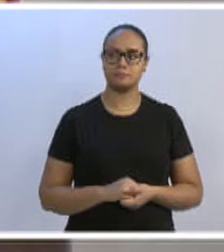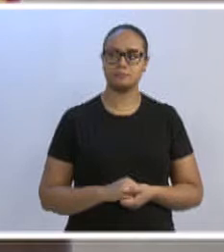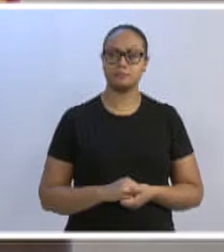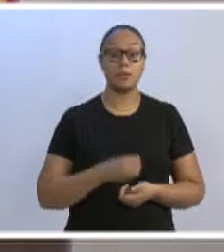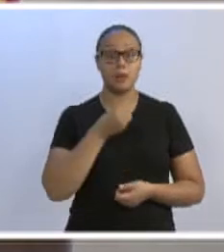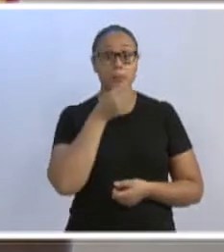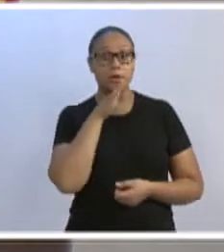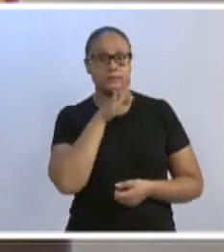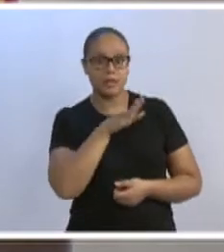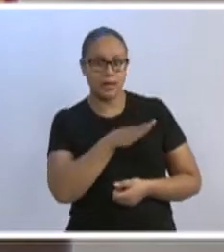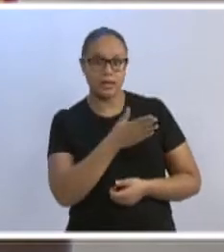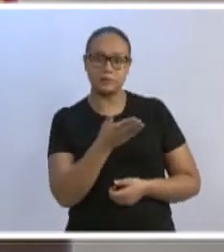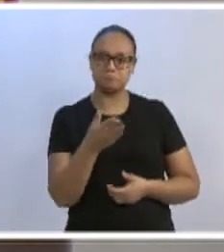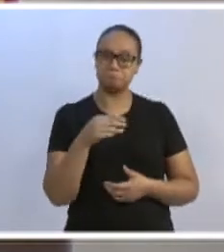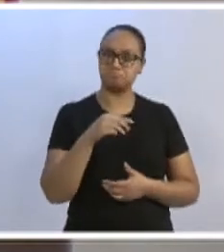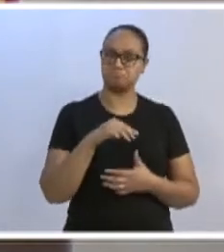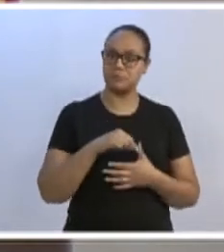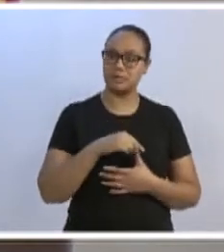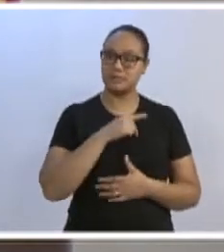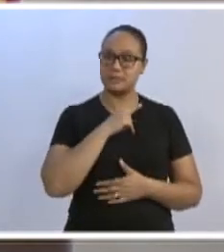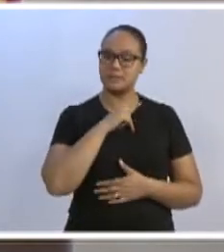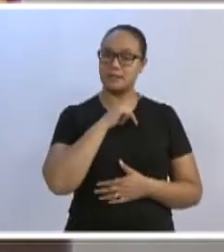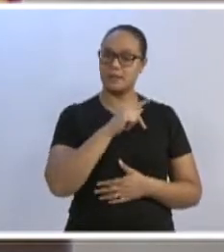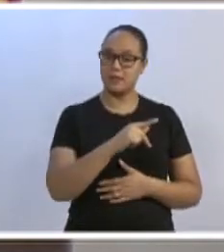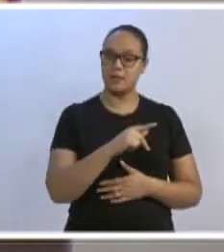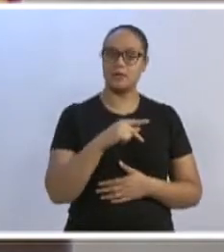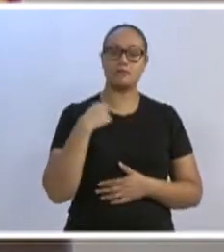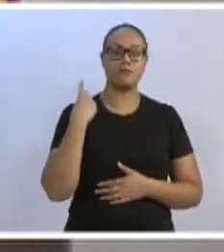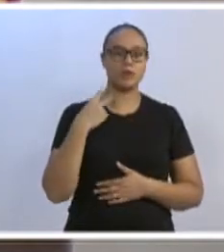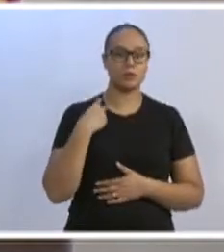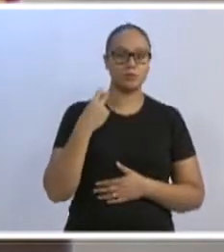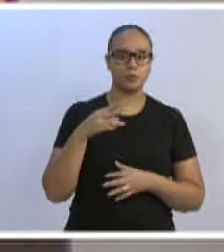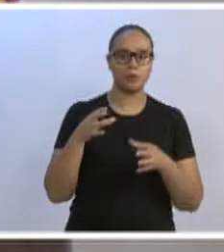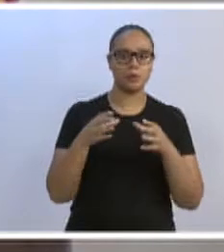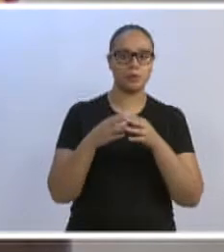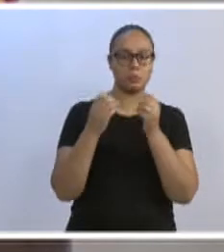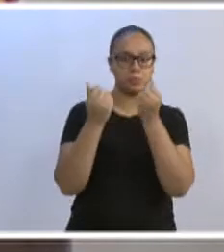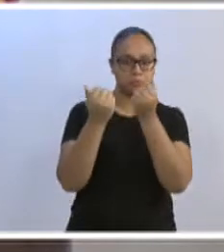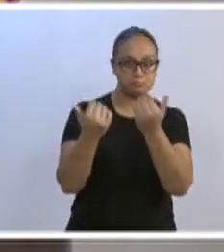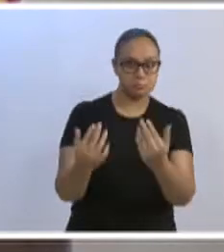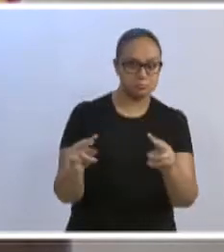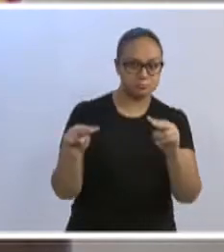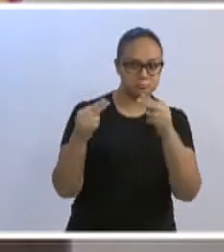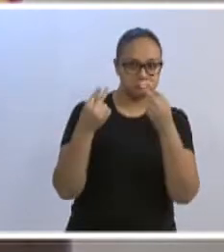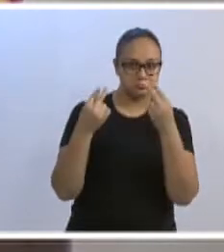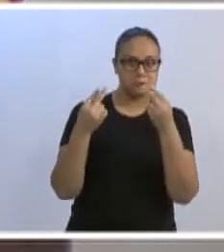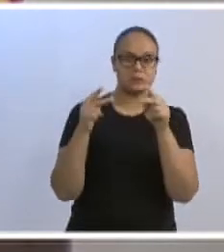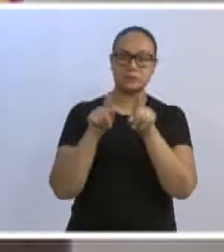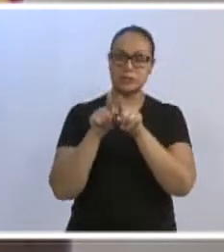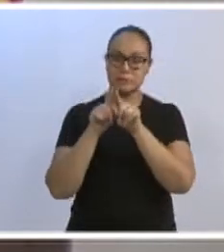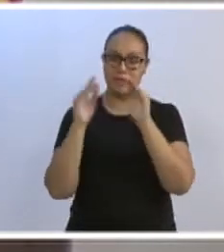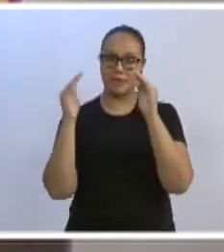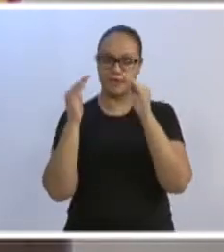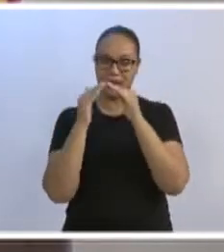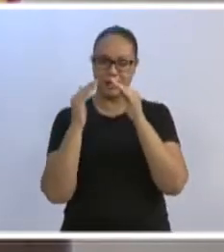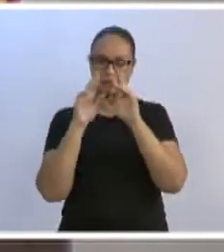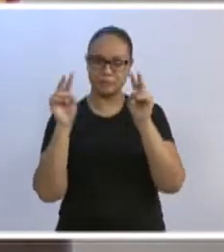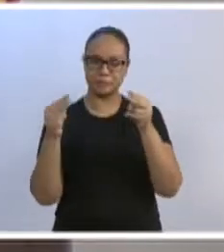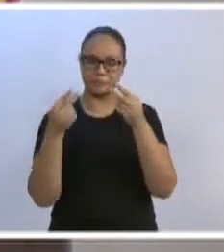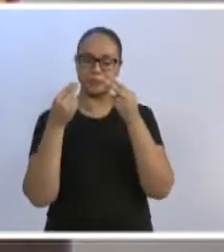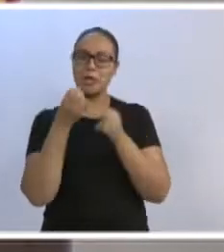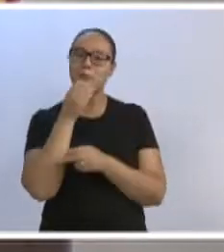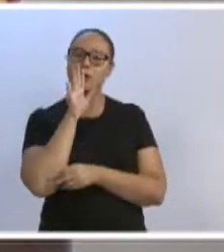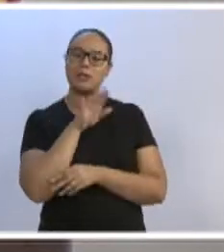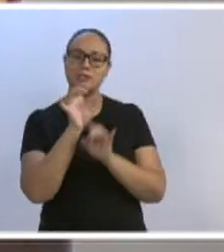Boa tarde, senhor presidente. Boa tarde, senhores vereadores, o público que nos assiste aqui na plenária e em casa. E uma boa tarde muito especial